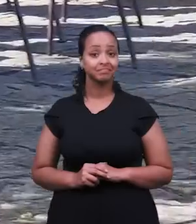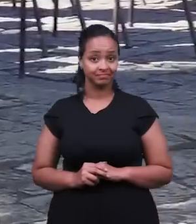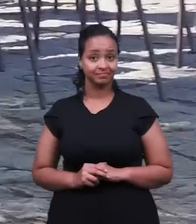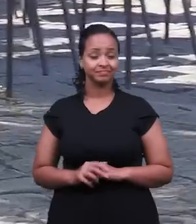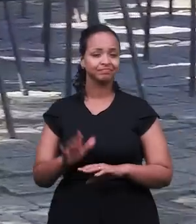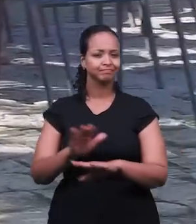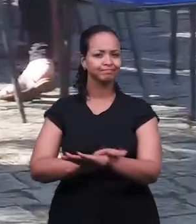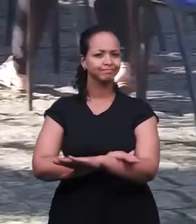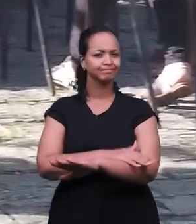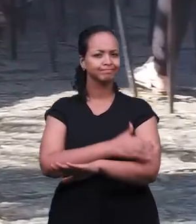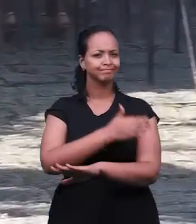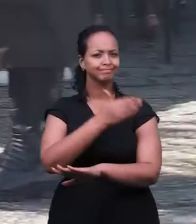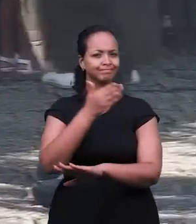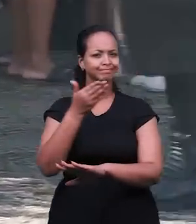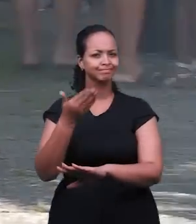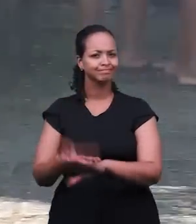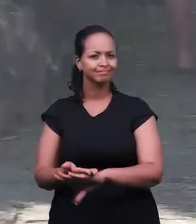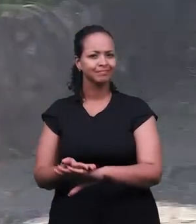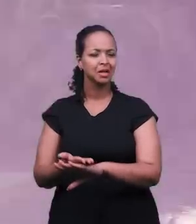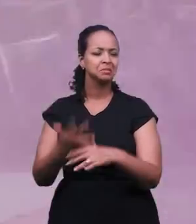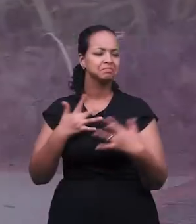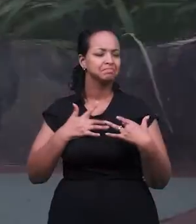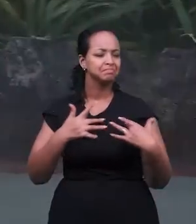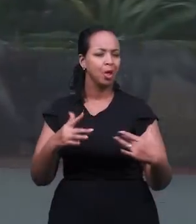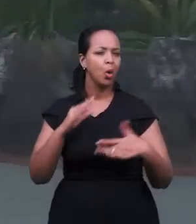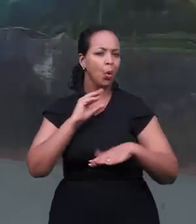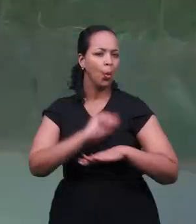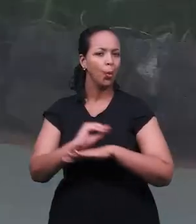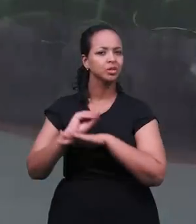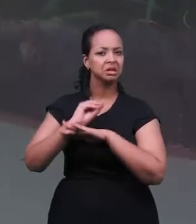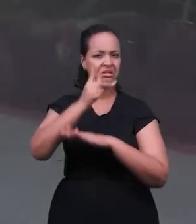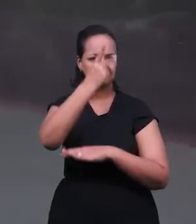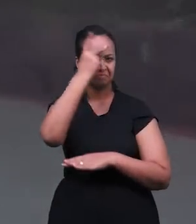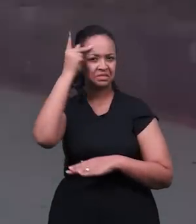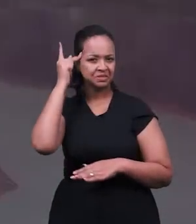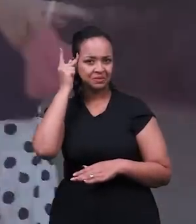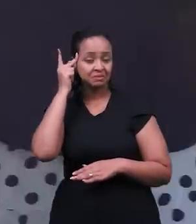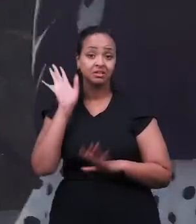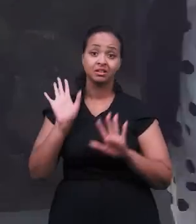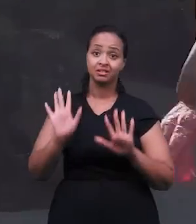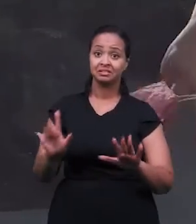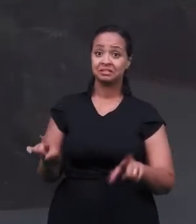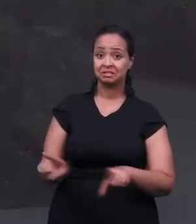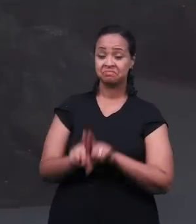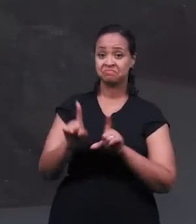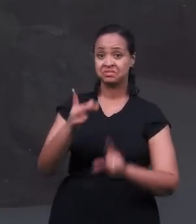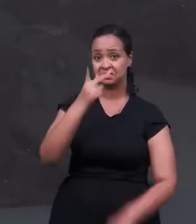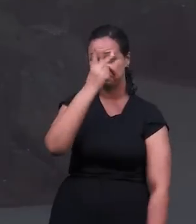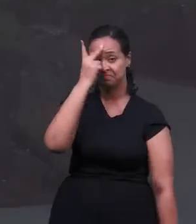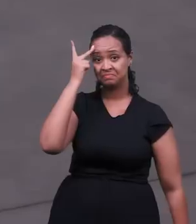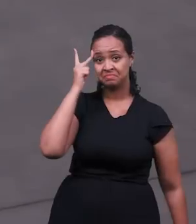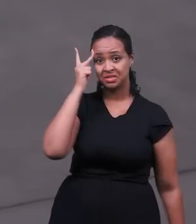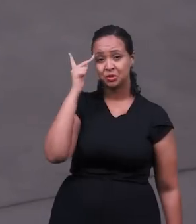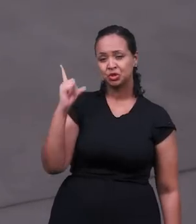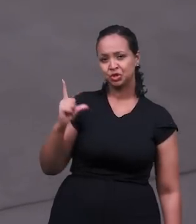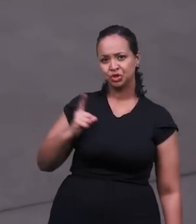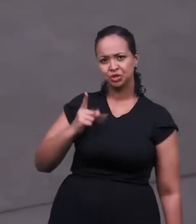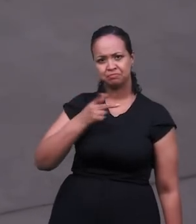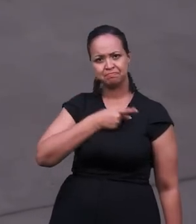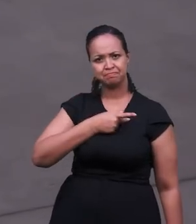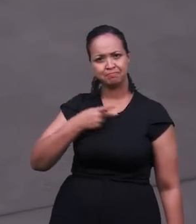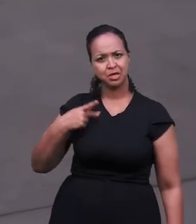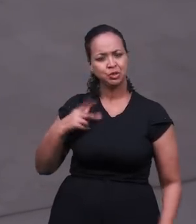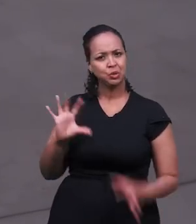Todo esse dia foi voltado para fazer o bem à população local. E para aqueles que desejaram, havia também